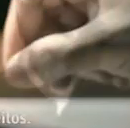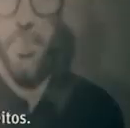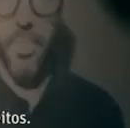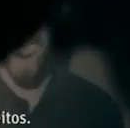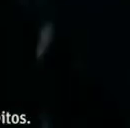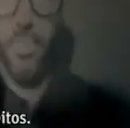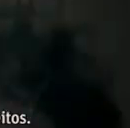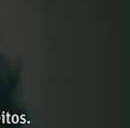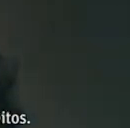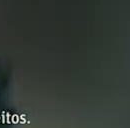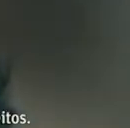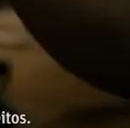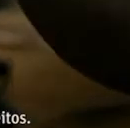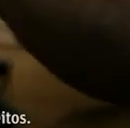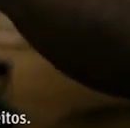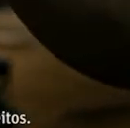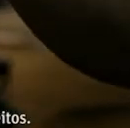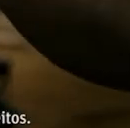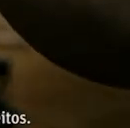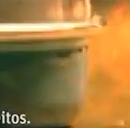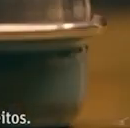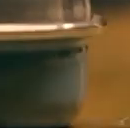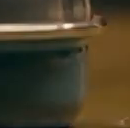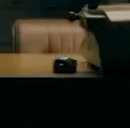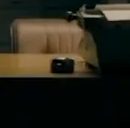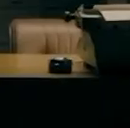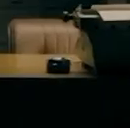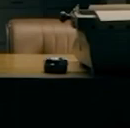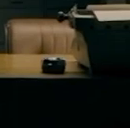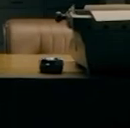A ditadura foi uma época de violação de direitos.